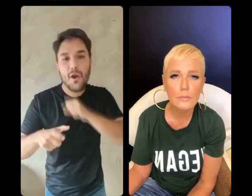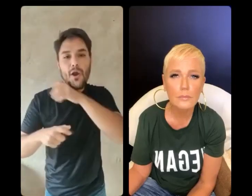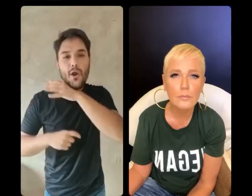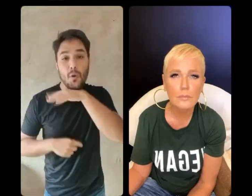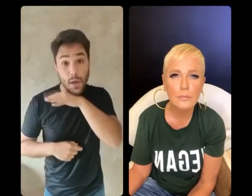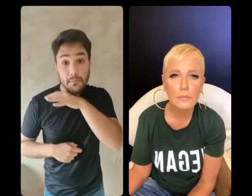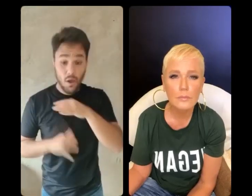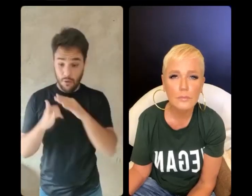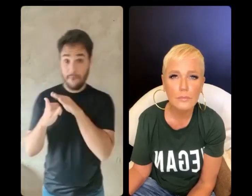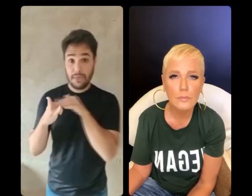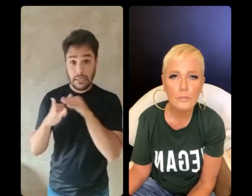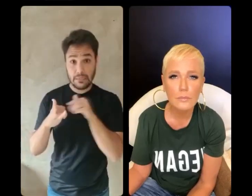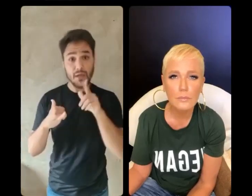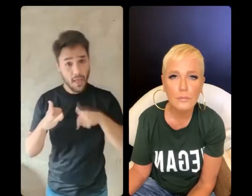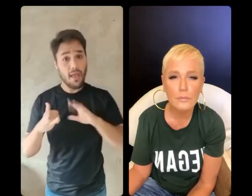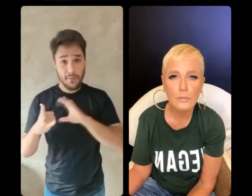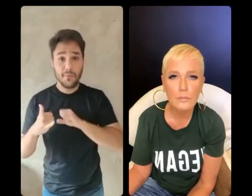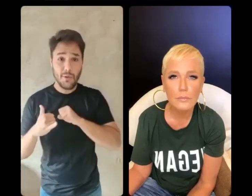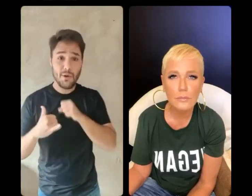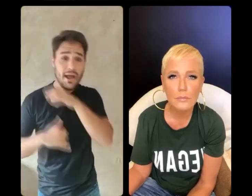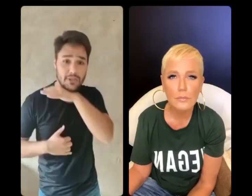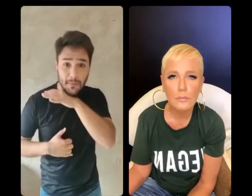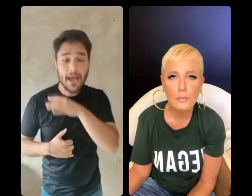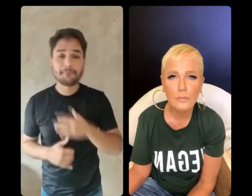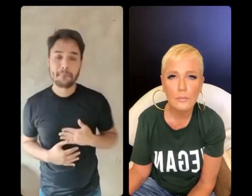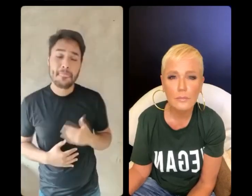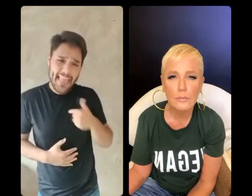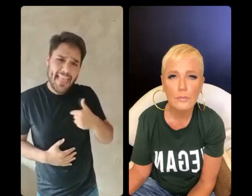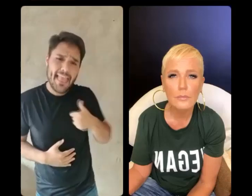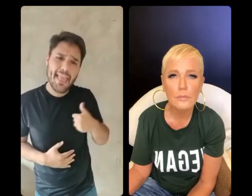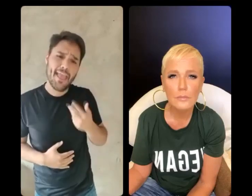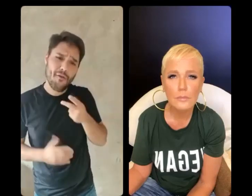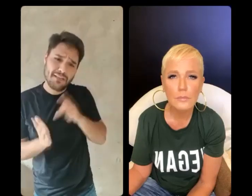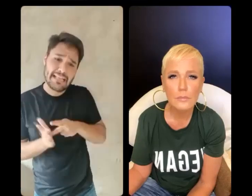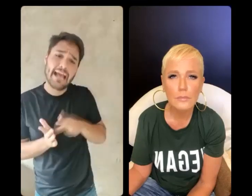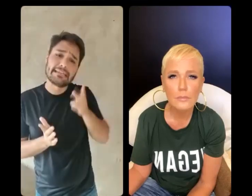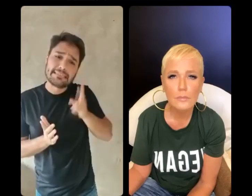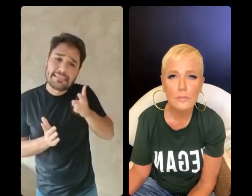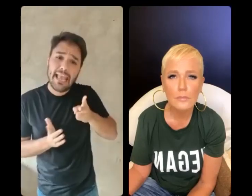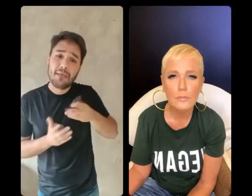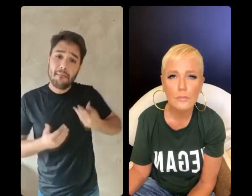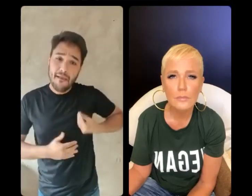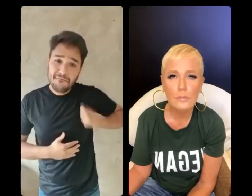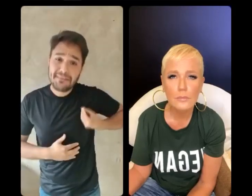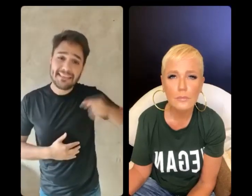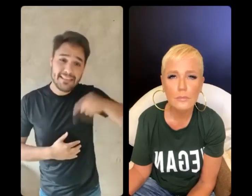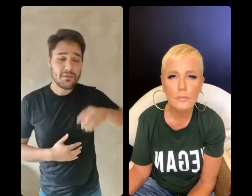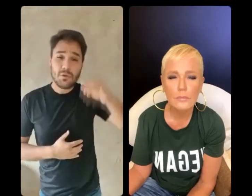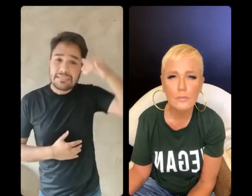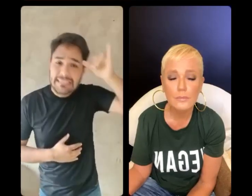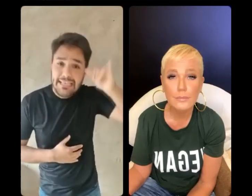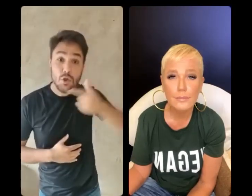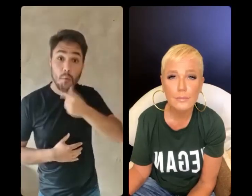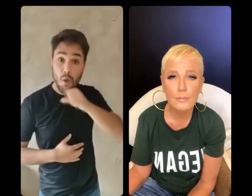assim, a relação dos animais. Eu, Xuxa, sempre fui um cara do sítio. Eu via meu avô matar porco, galinha,